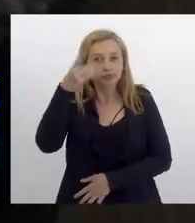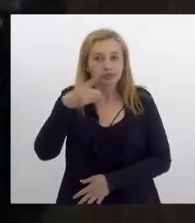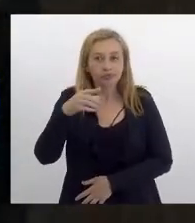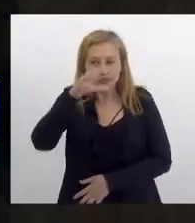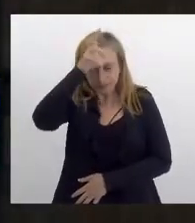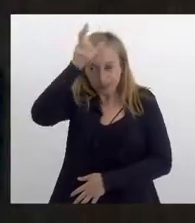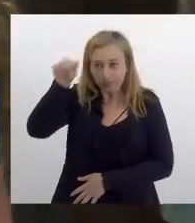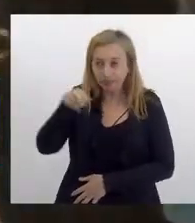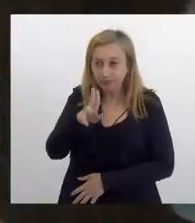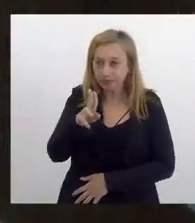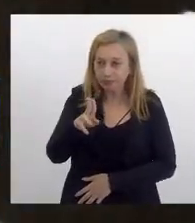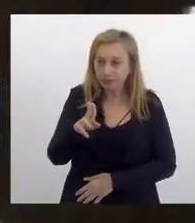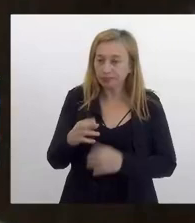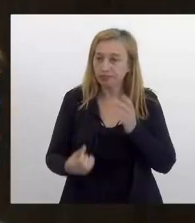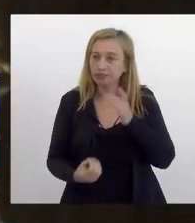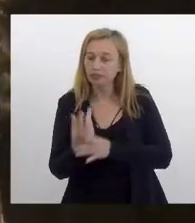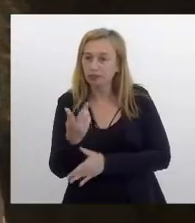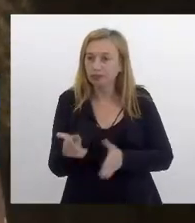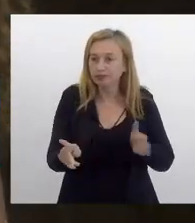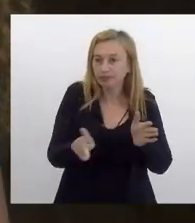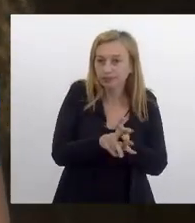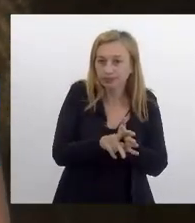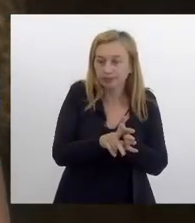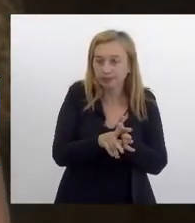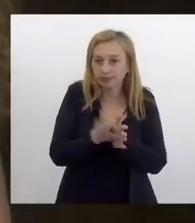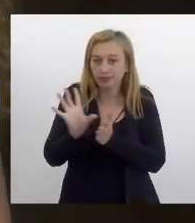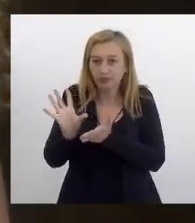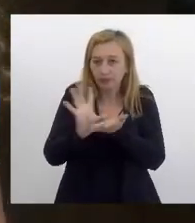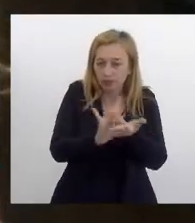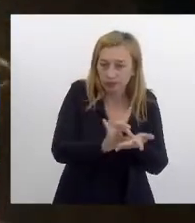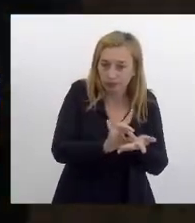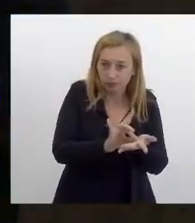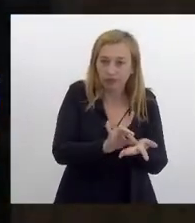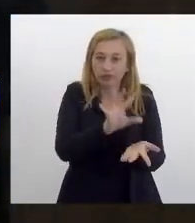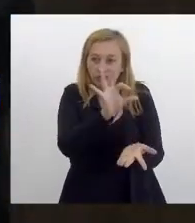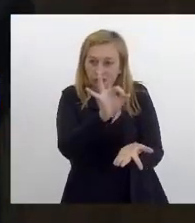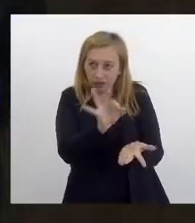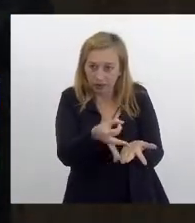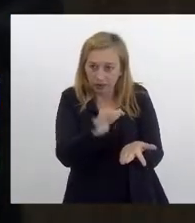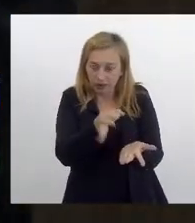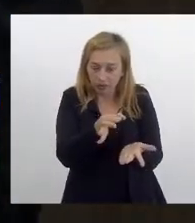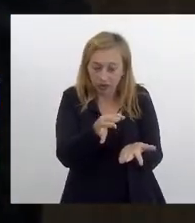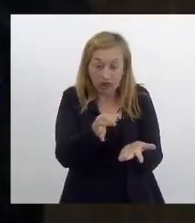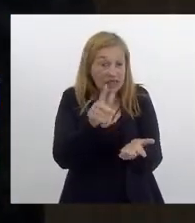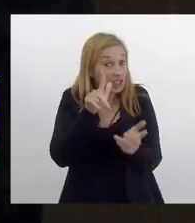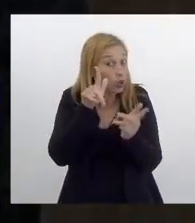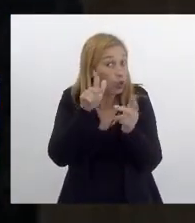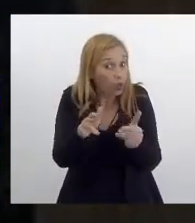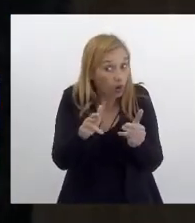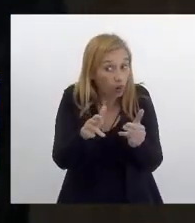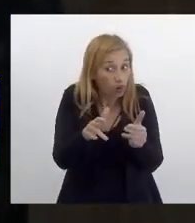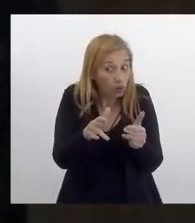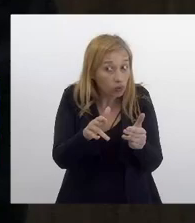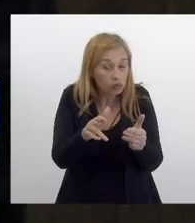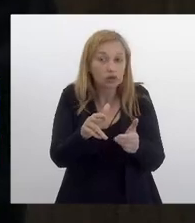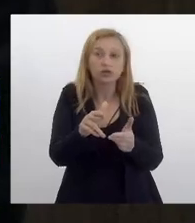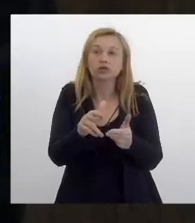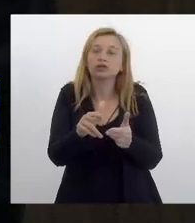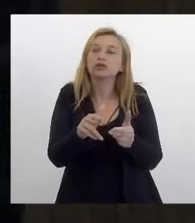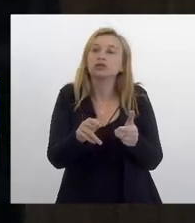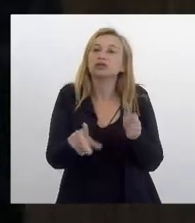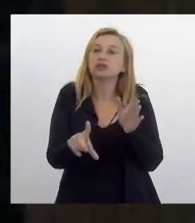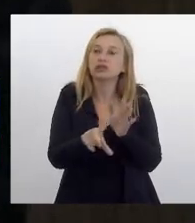são autoras de um projeto que foi protocolar, um projeto absolutamente idêntico, protocolado na